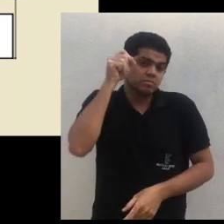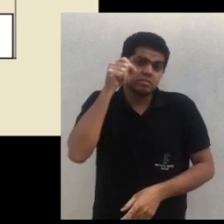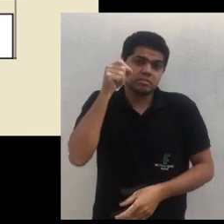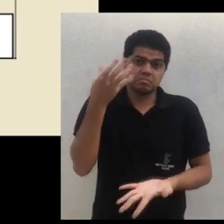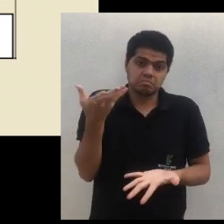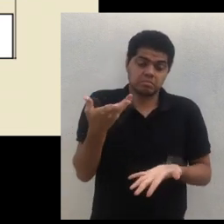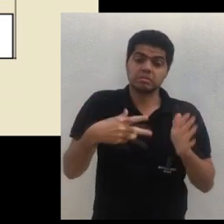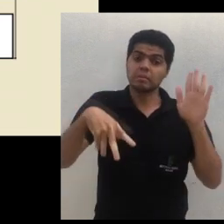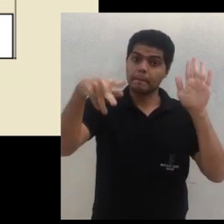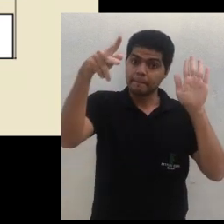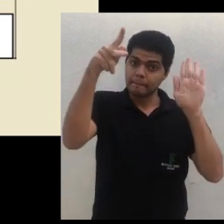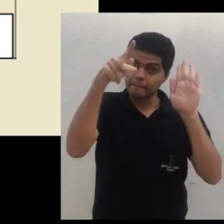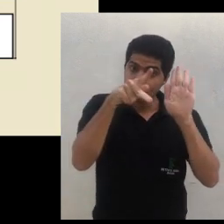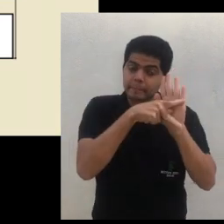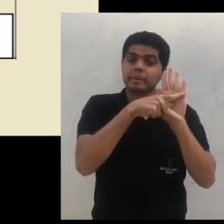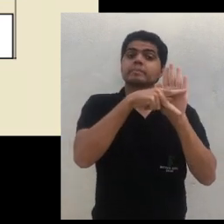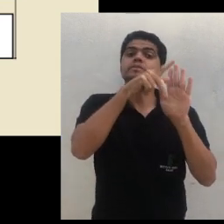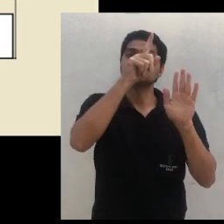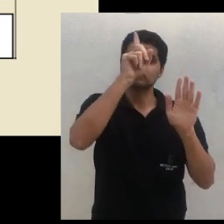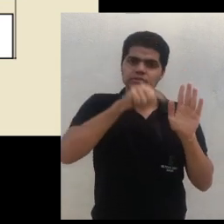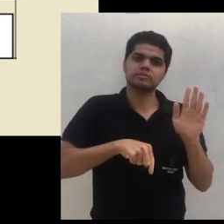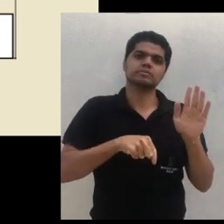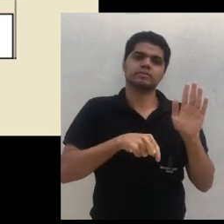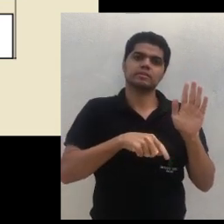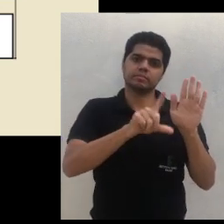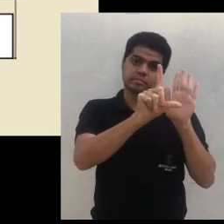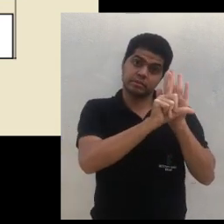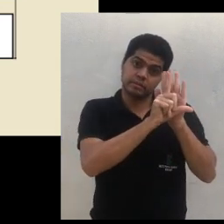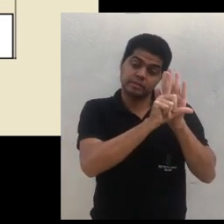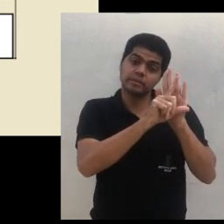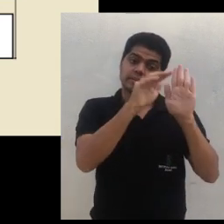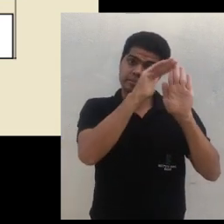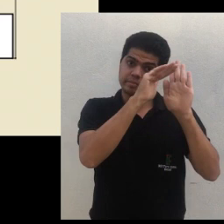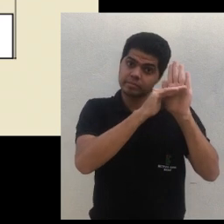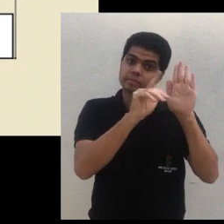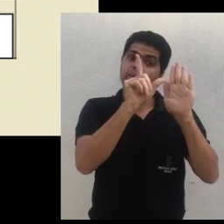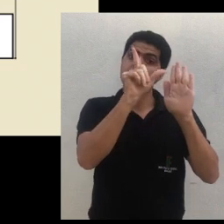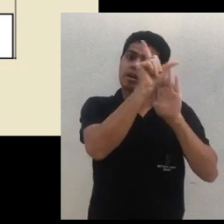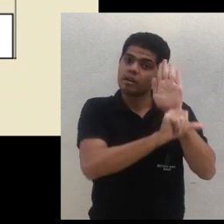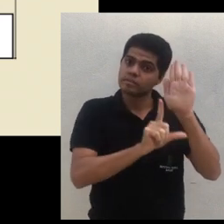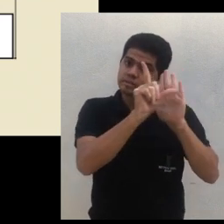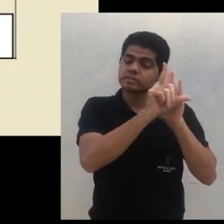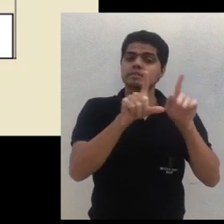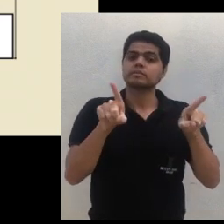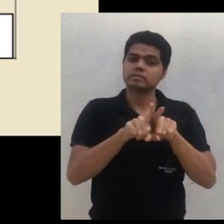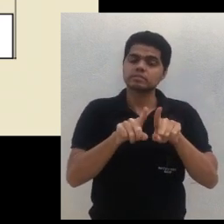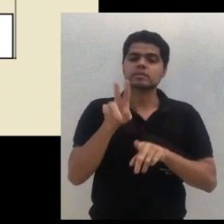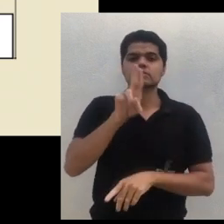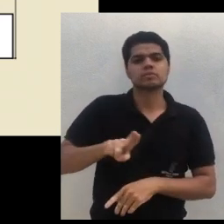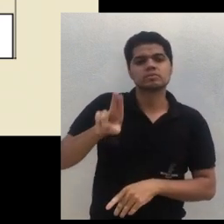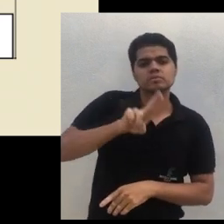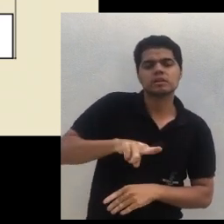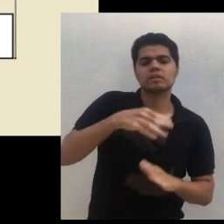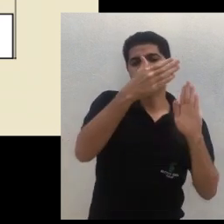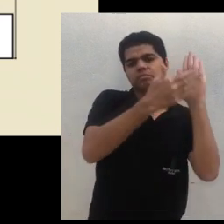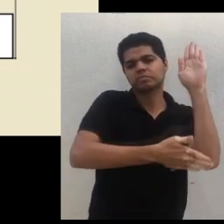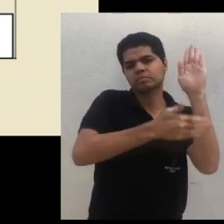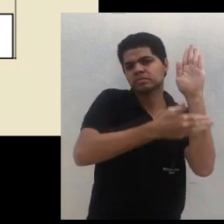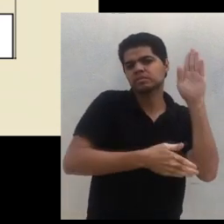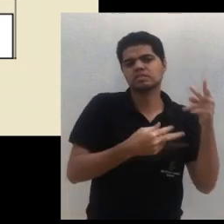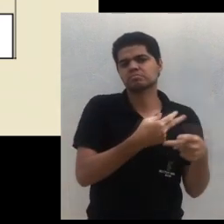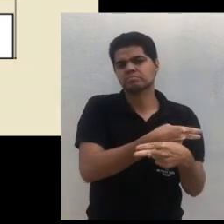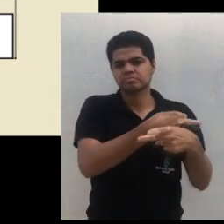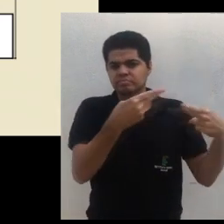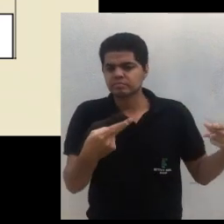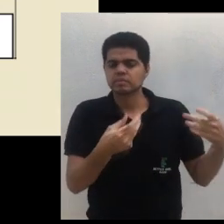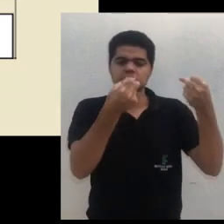mas isso seria um outro trabalho, explicação para vocês, que madeira usar, como usar e quais são os passos que eu tenho que